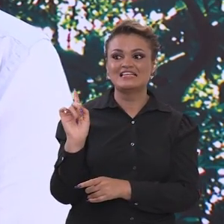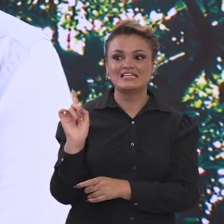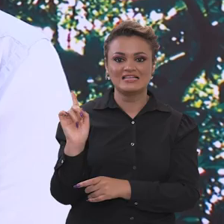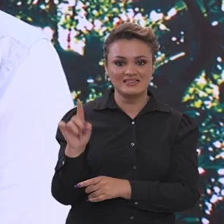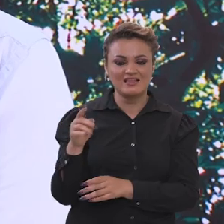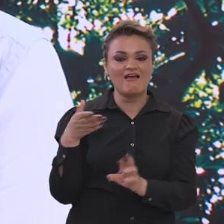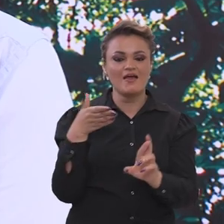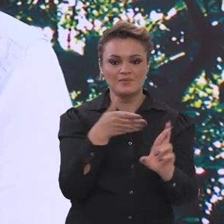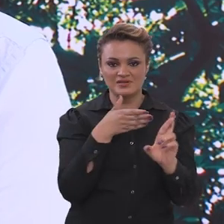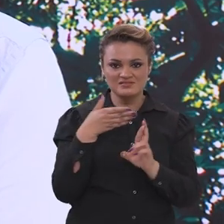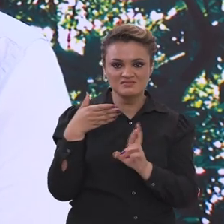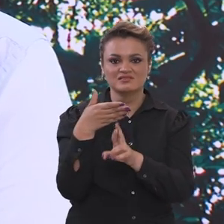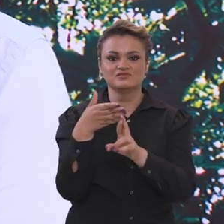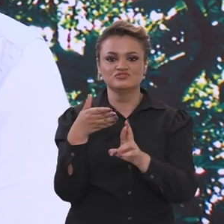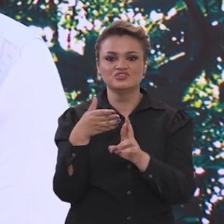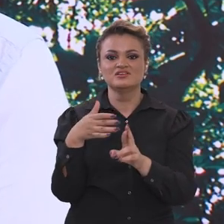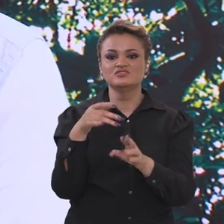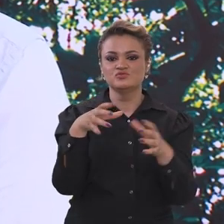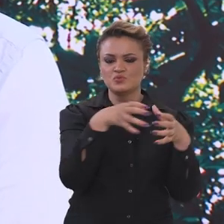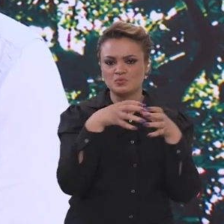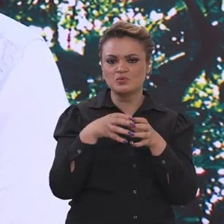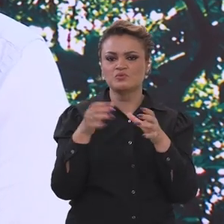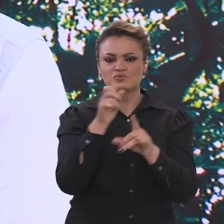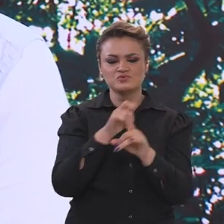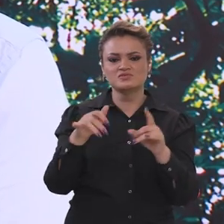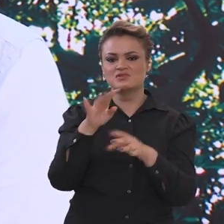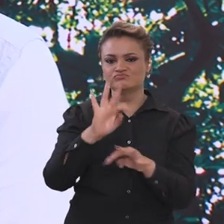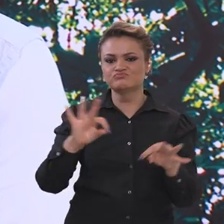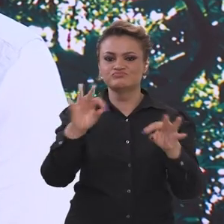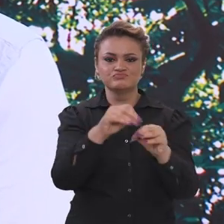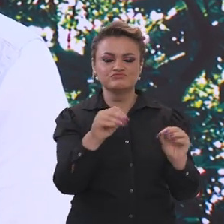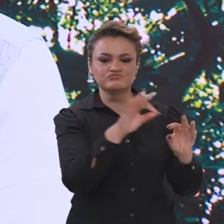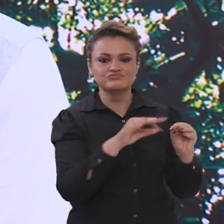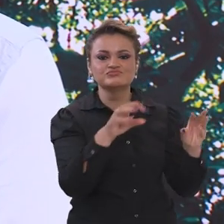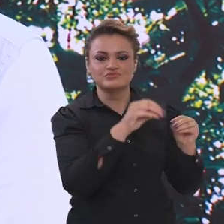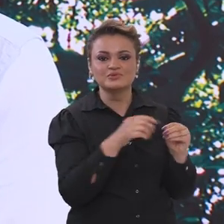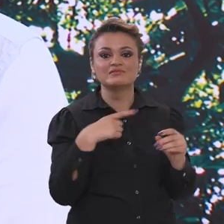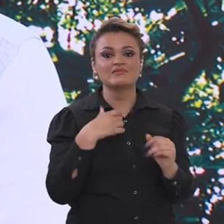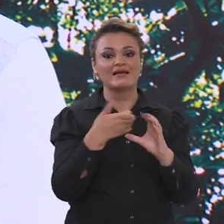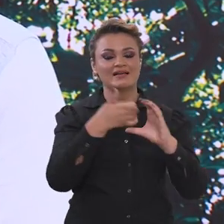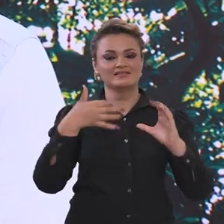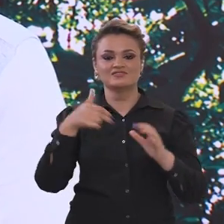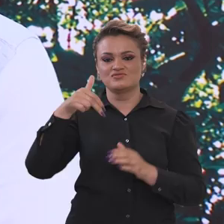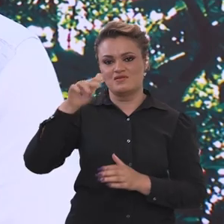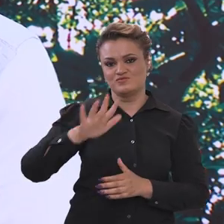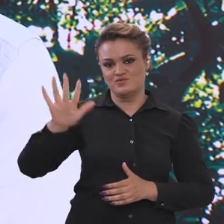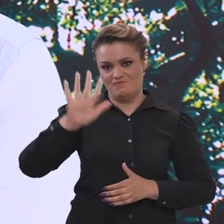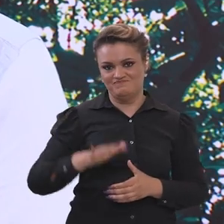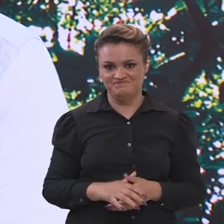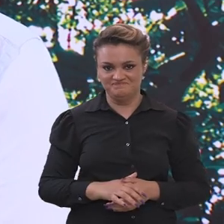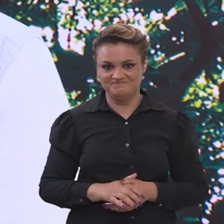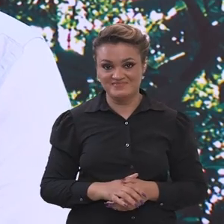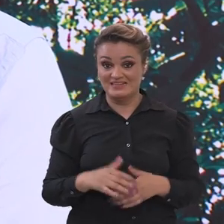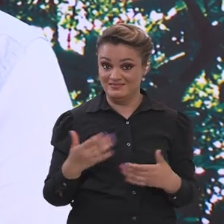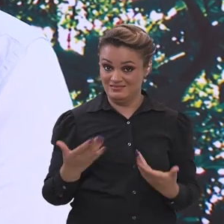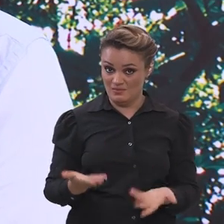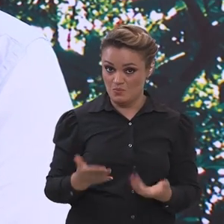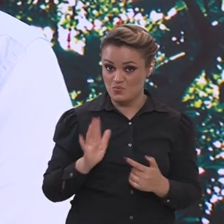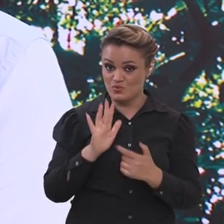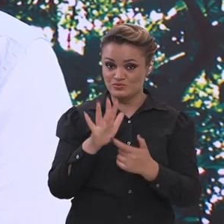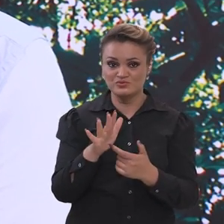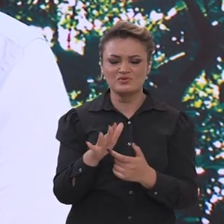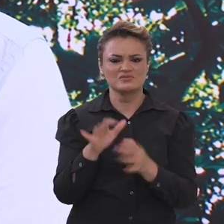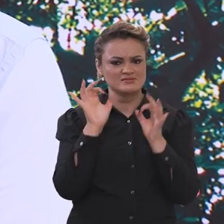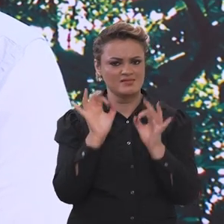representantes de todas as organizações sociais que têm caráter nacional. Então,